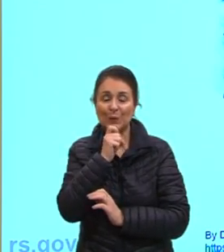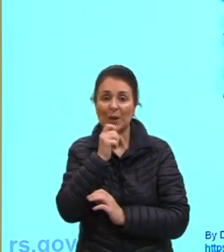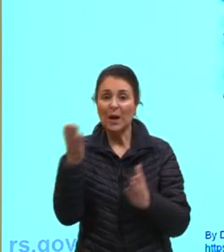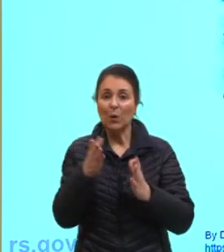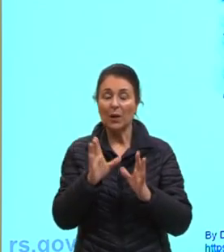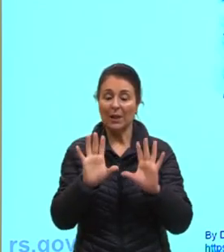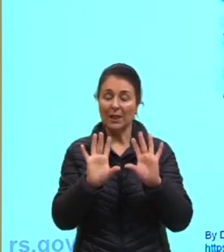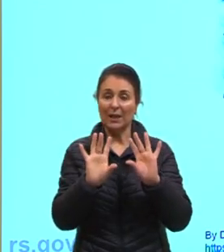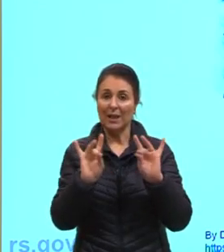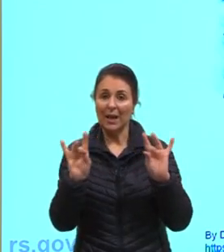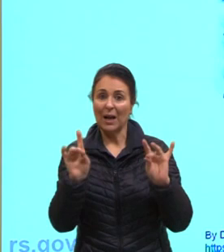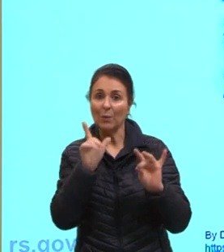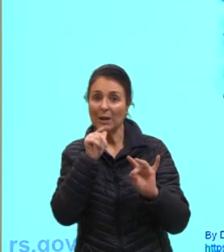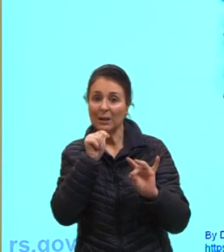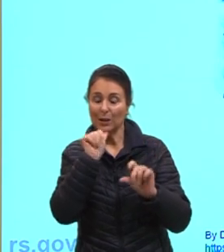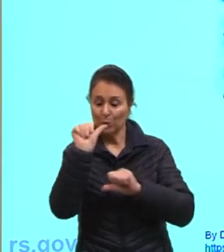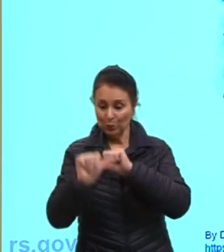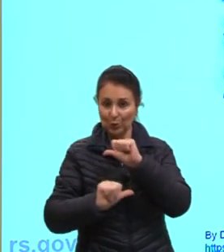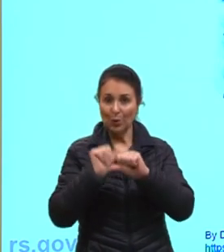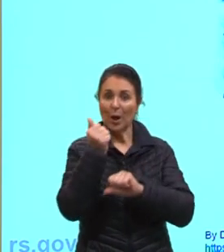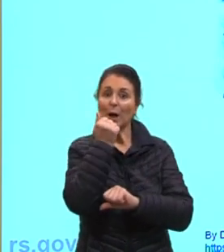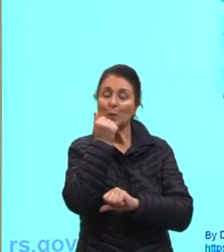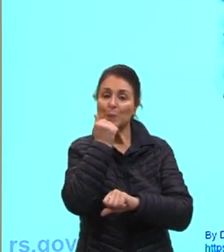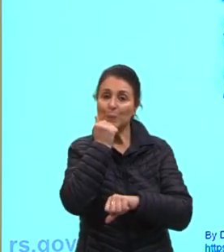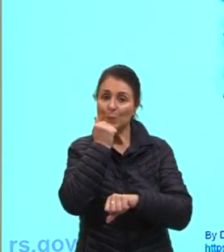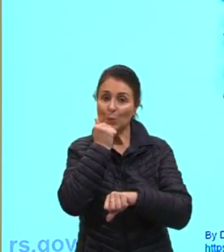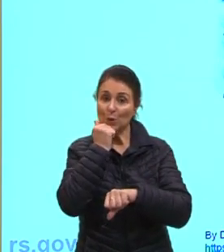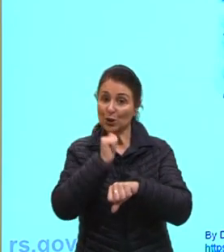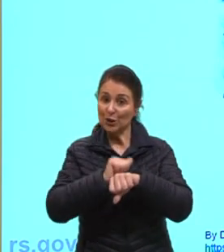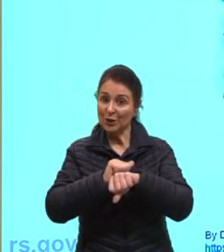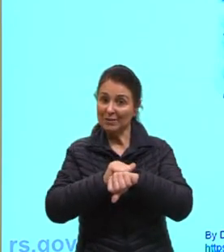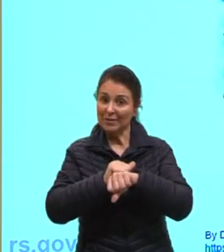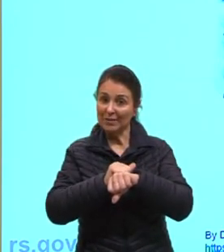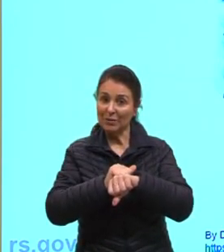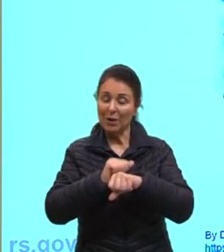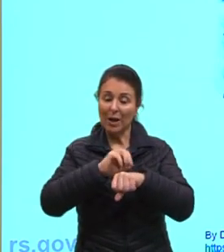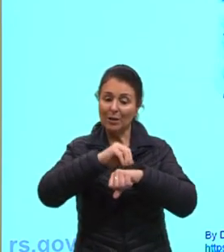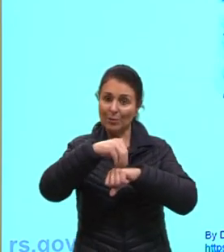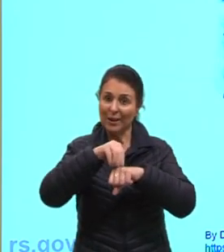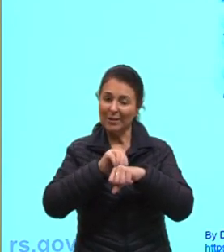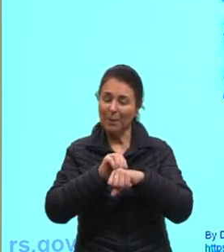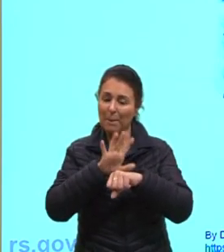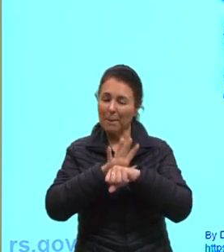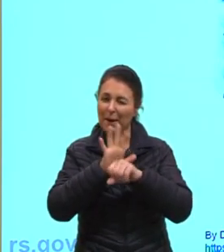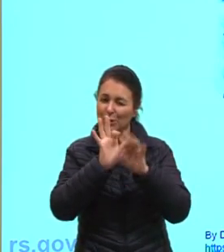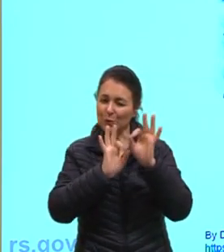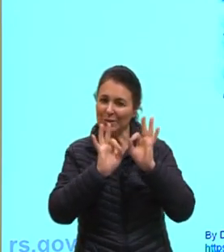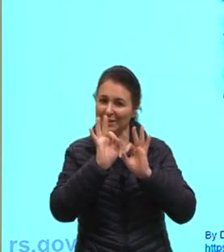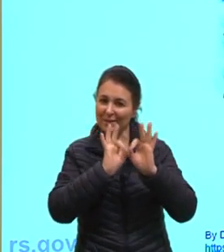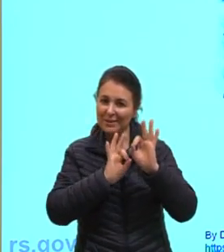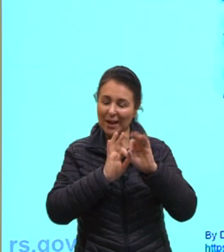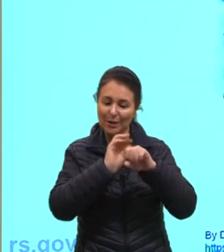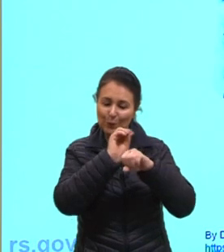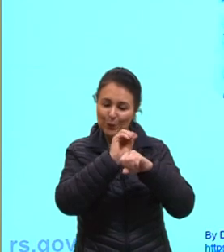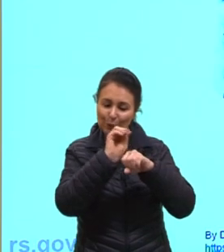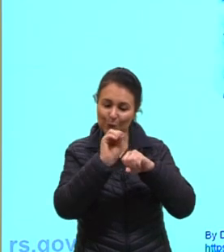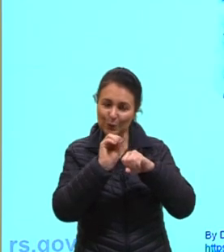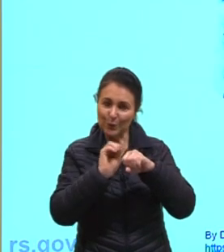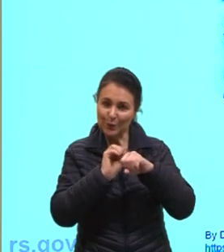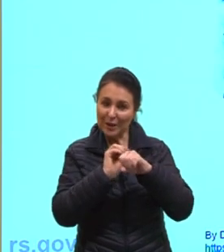líquida para o gelo. Então, as moléculas passam a ficar mais organizadas. Elas começam, então, a se